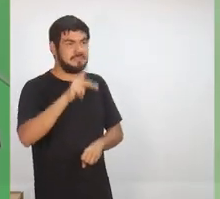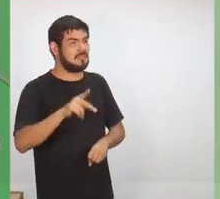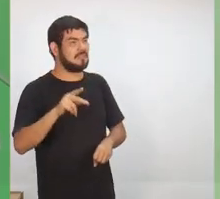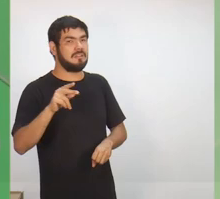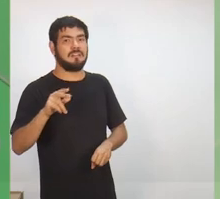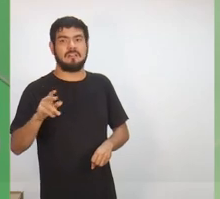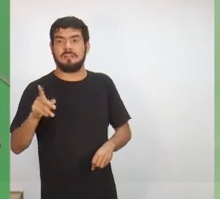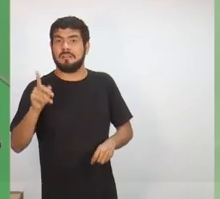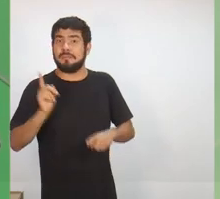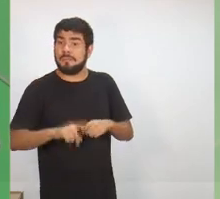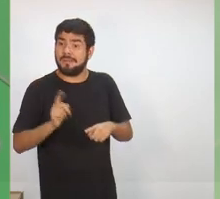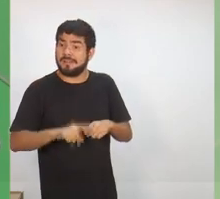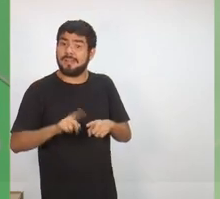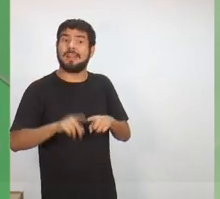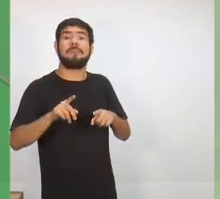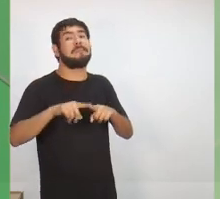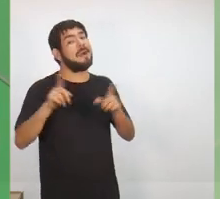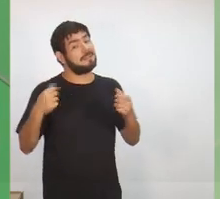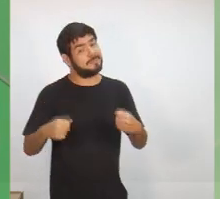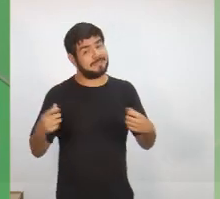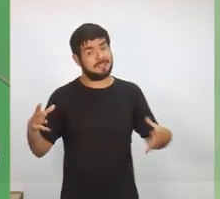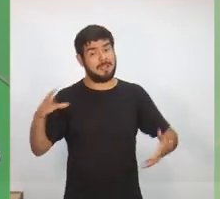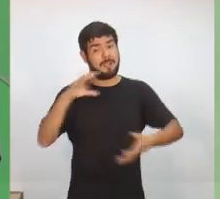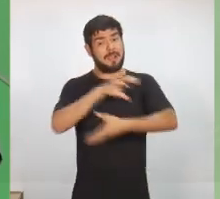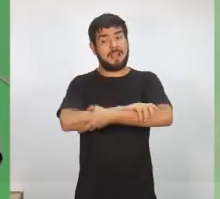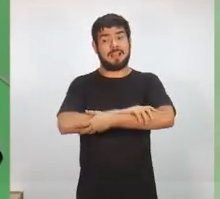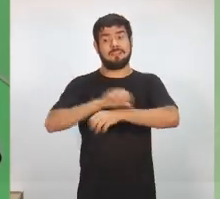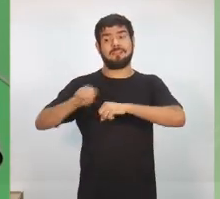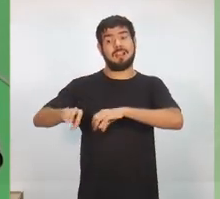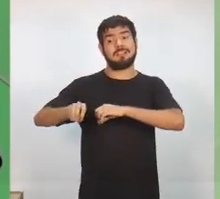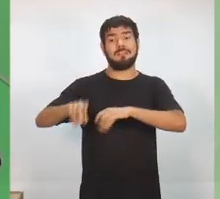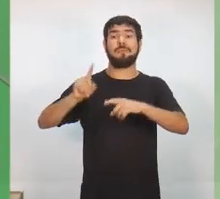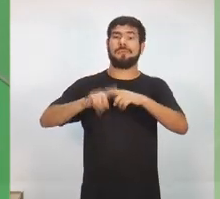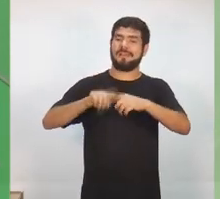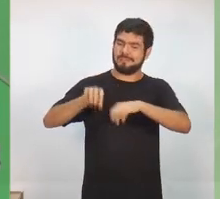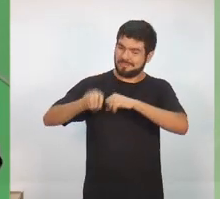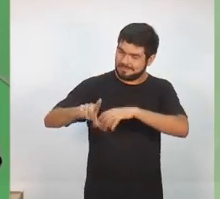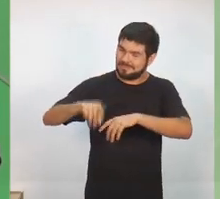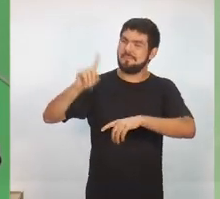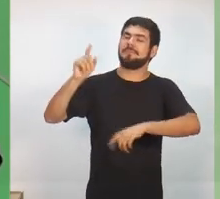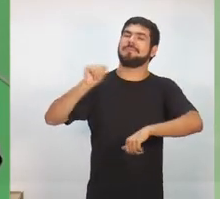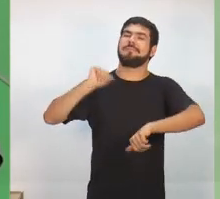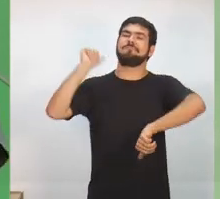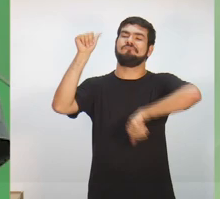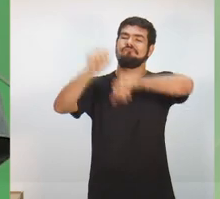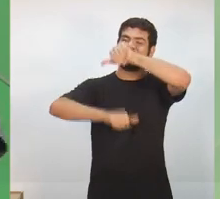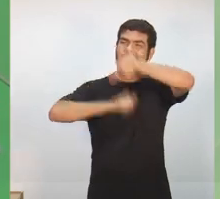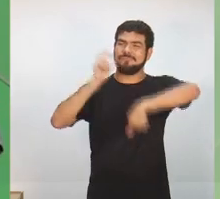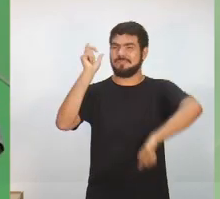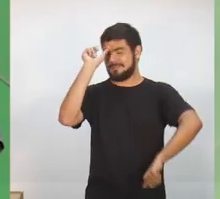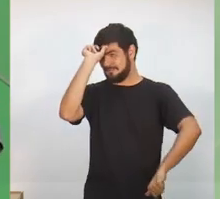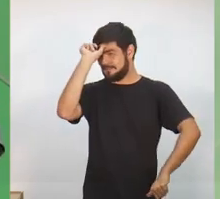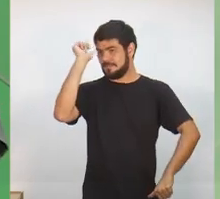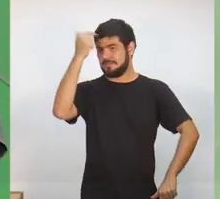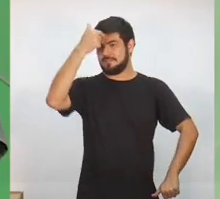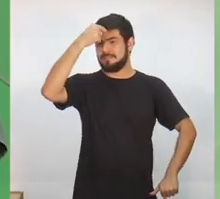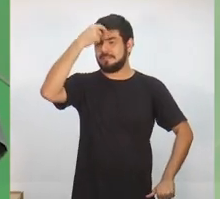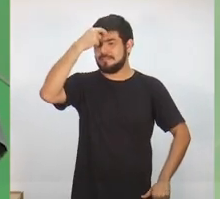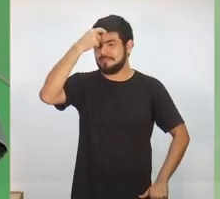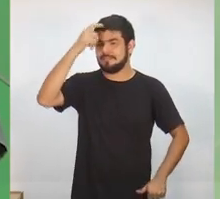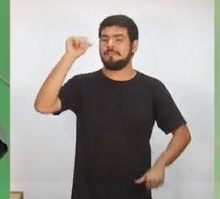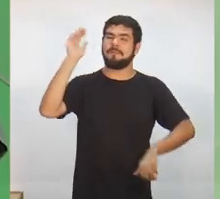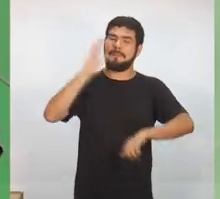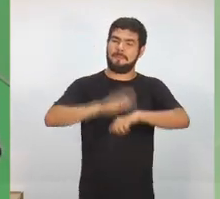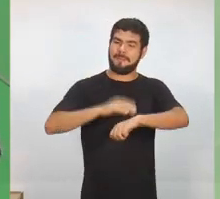Porque justamente pela educação a gente consegue reeducar para que as pessoas consigam ter uma situação melhorada de convivência com a